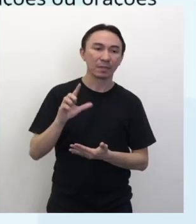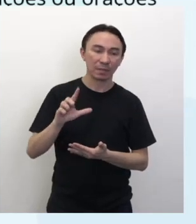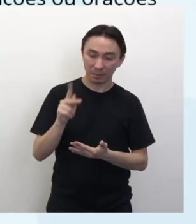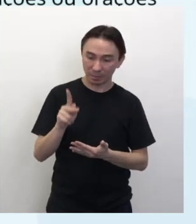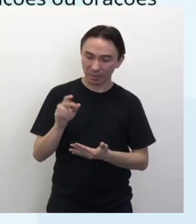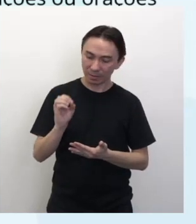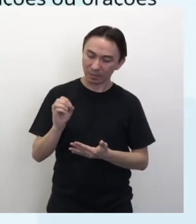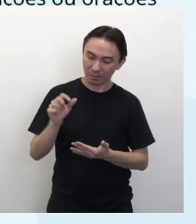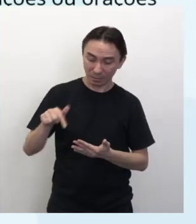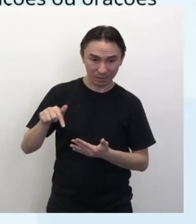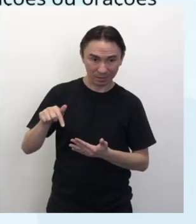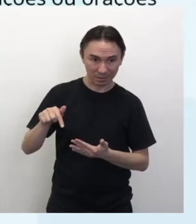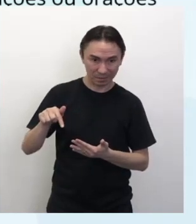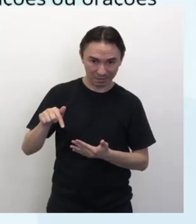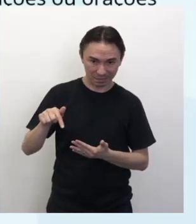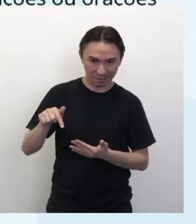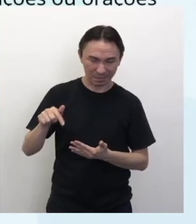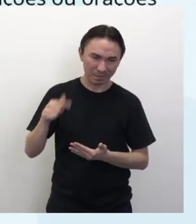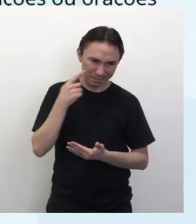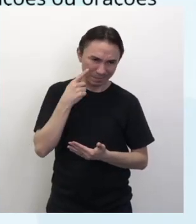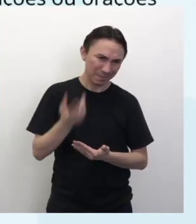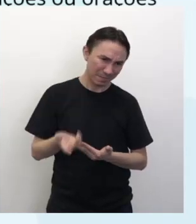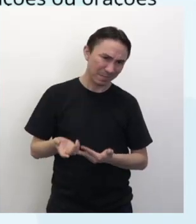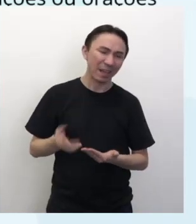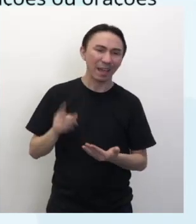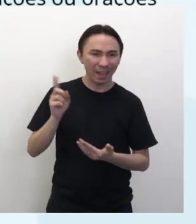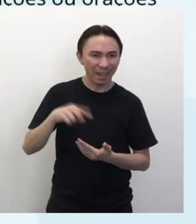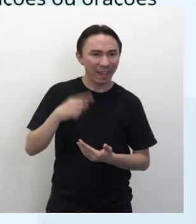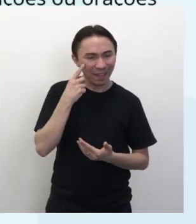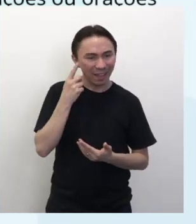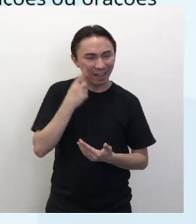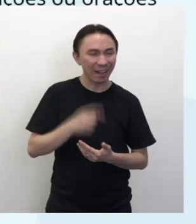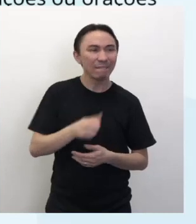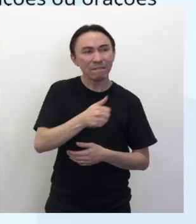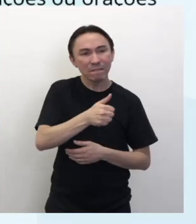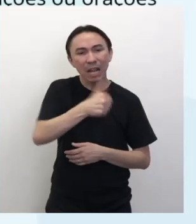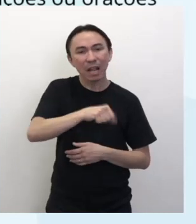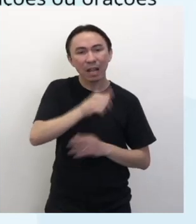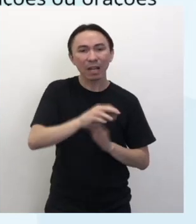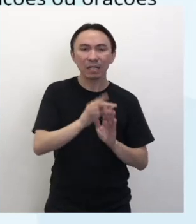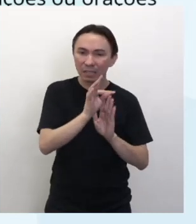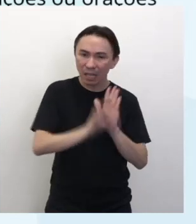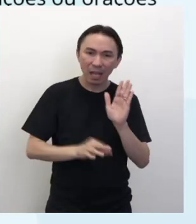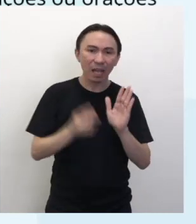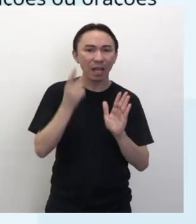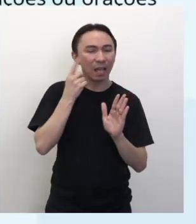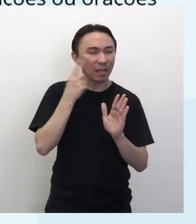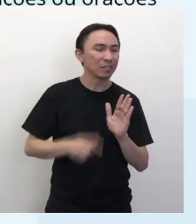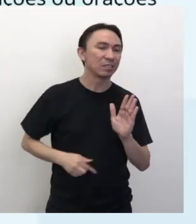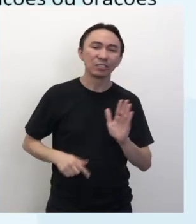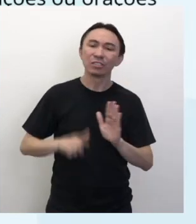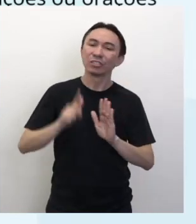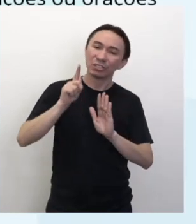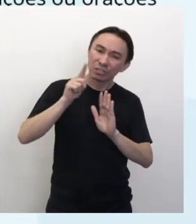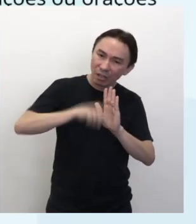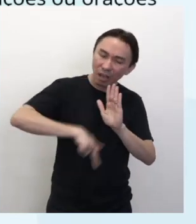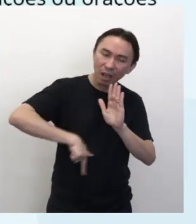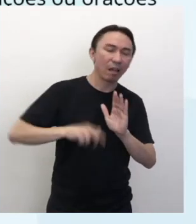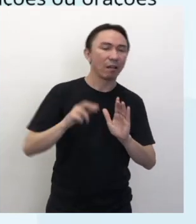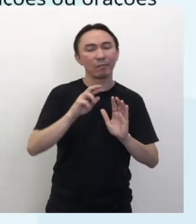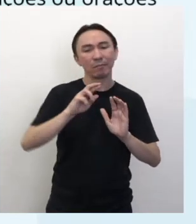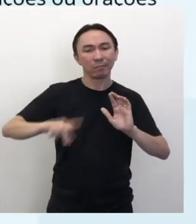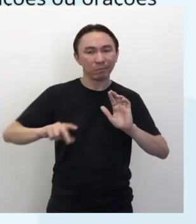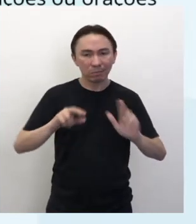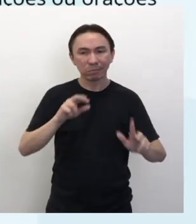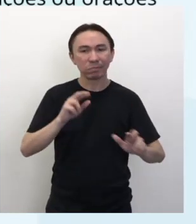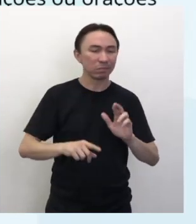EM13LP07. Então, já fala de análise, né? De textos, de gêneros diferentes, né? Marcas